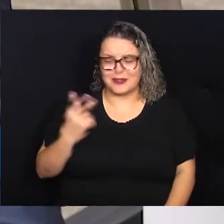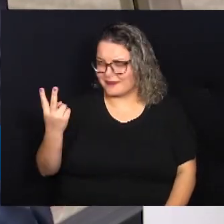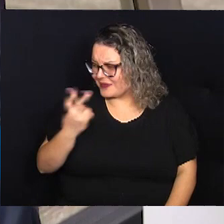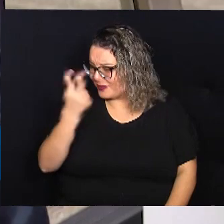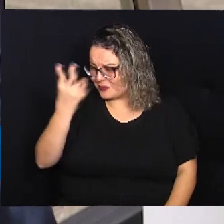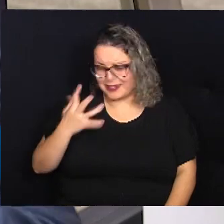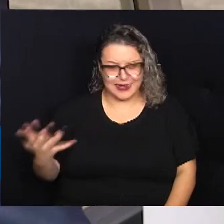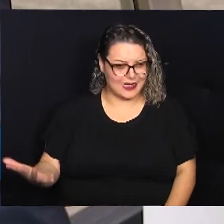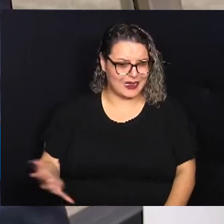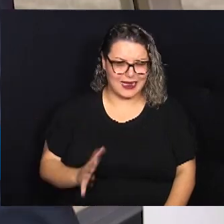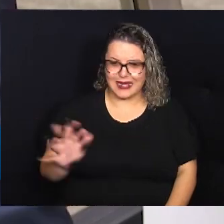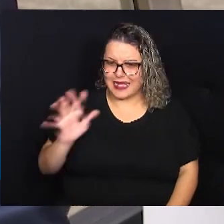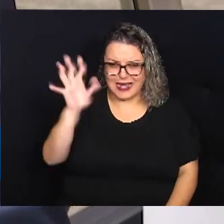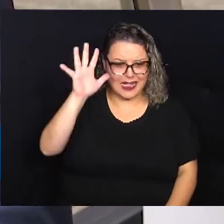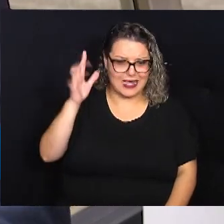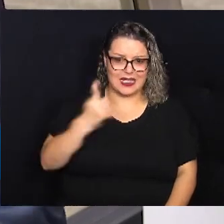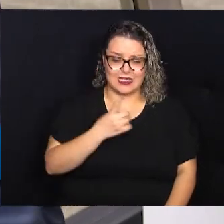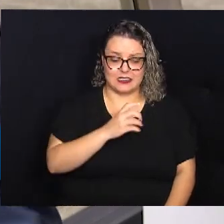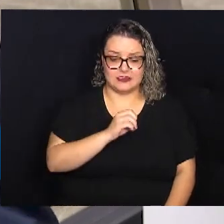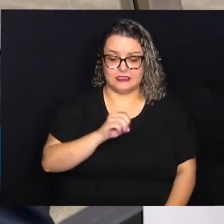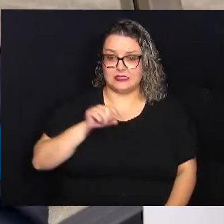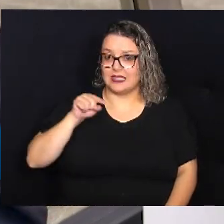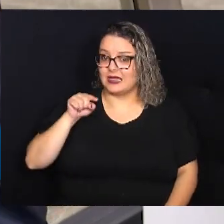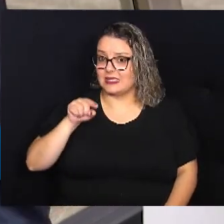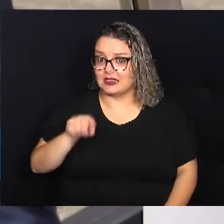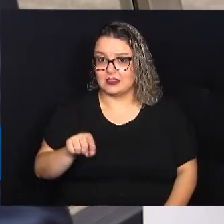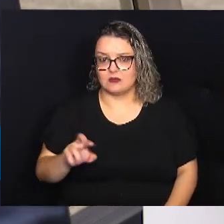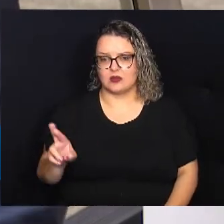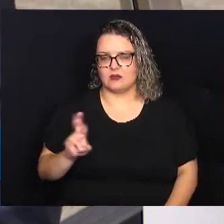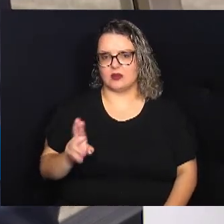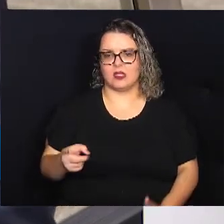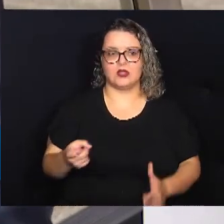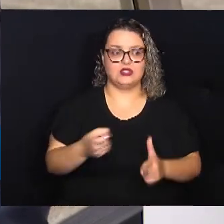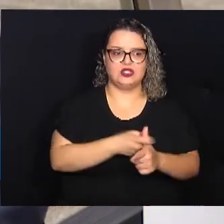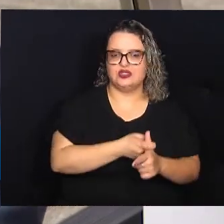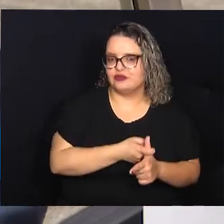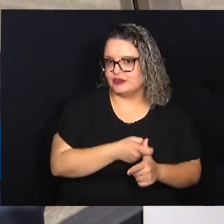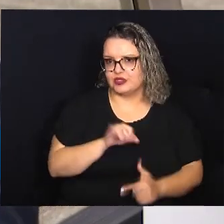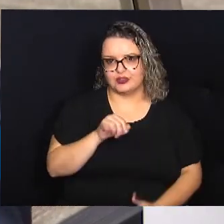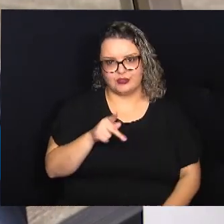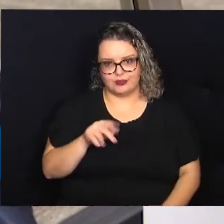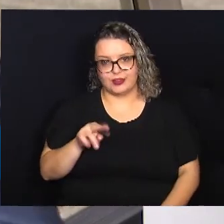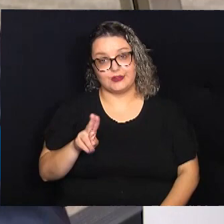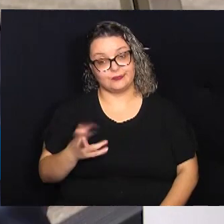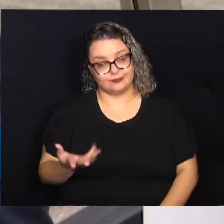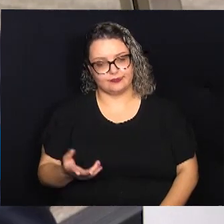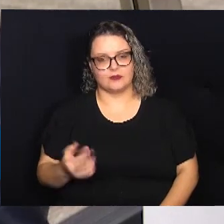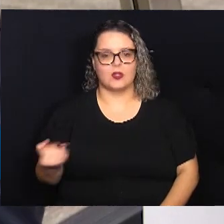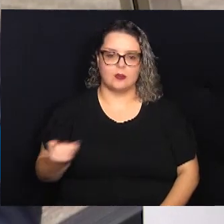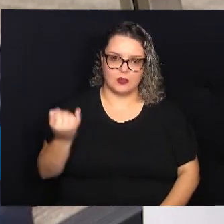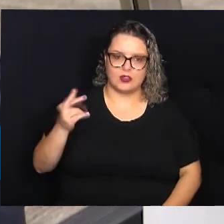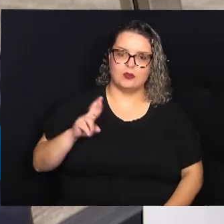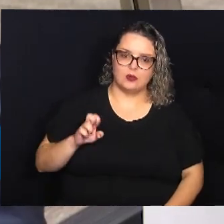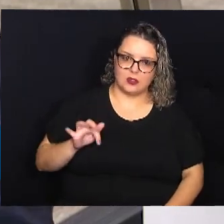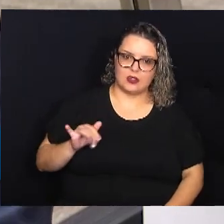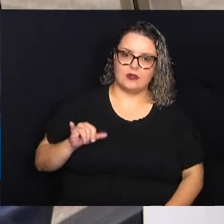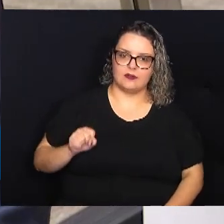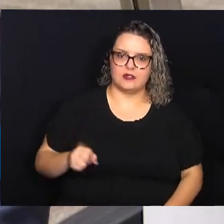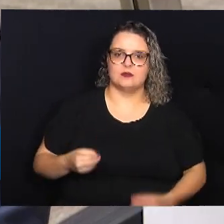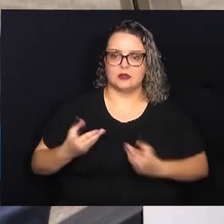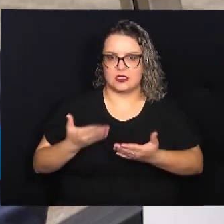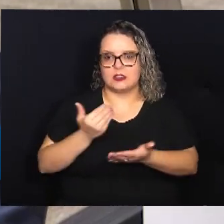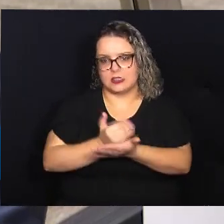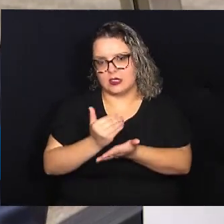pessoas que estão devendo 100 mil reais de IPTU. Então, seria interessante ter o refis para dar condição de